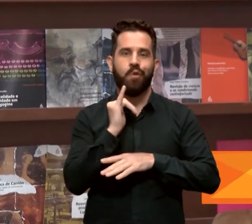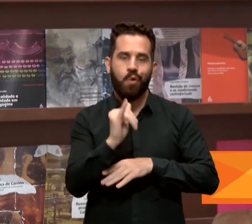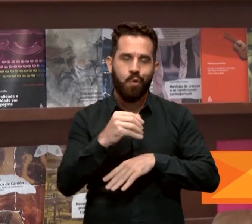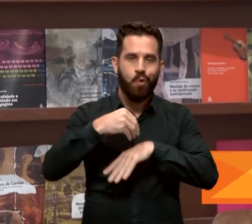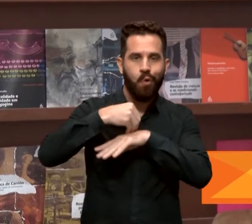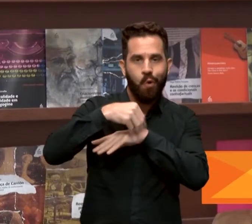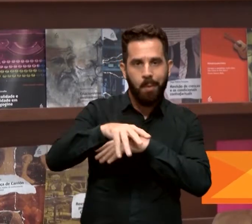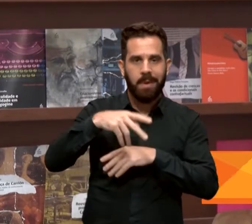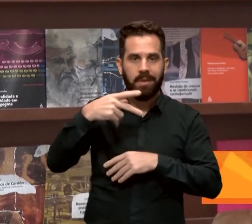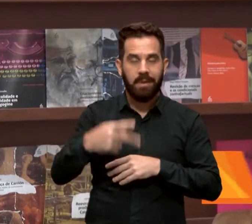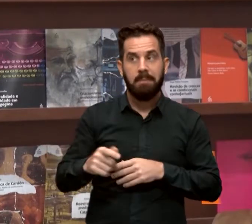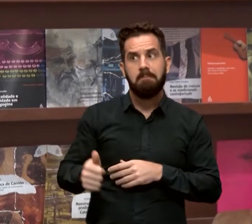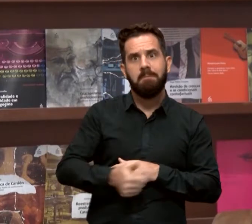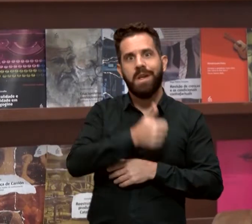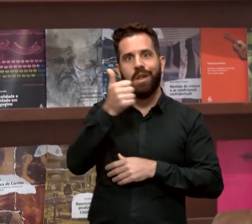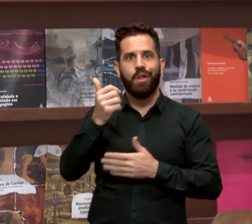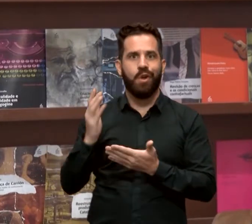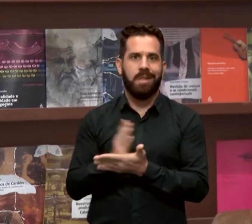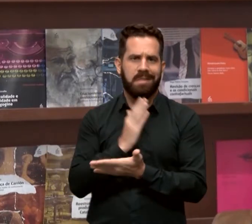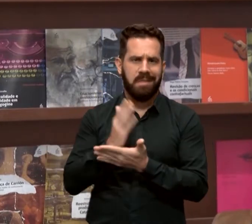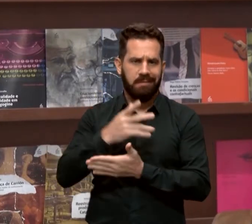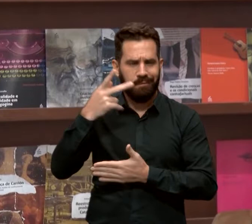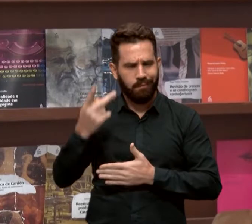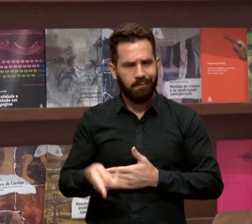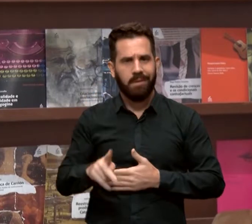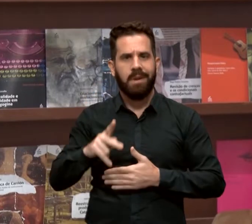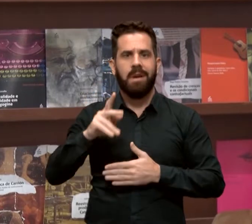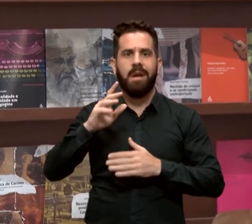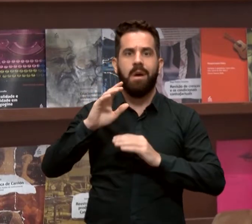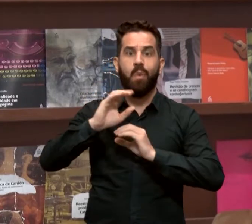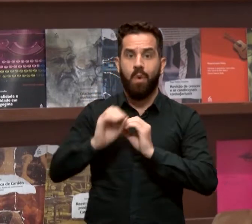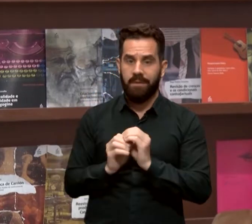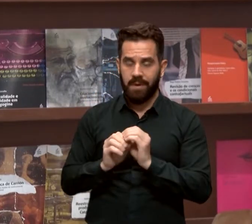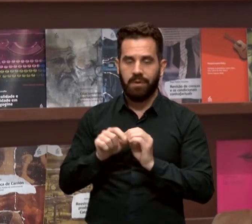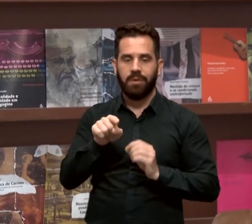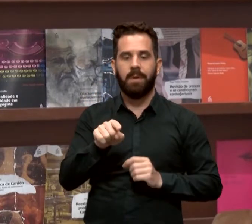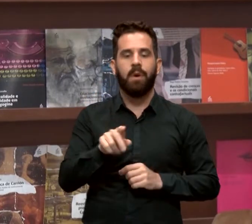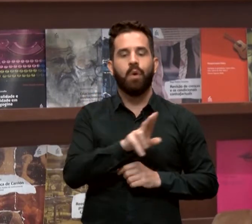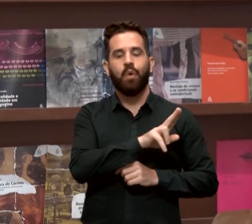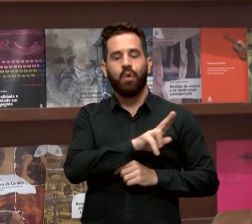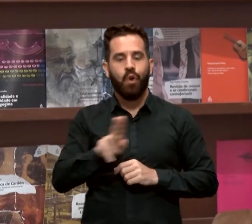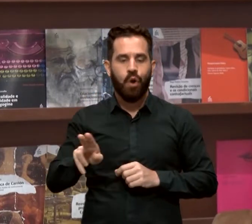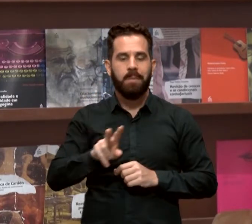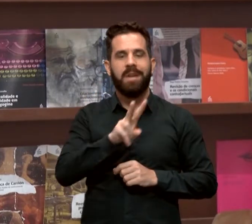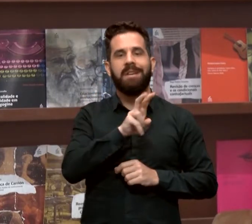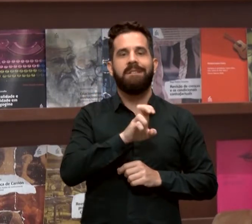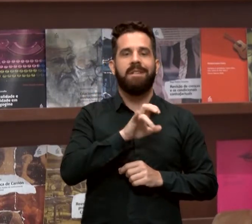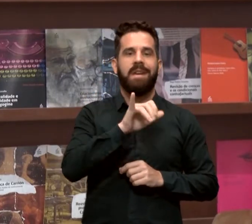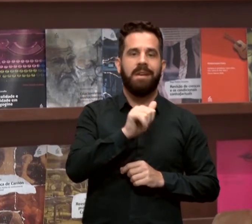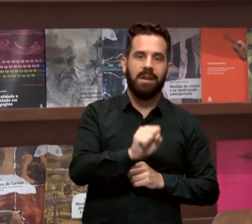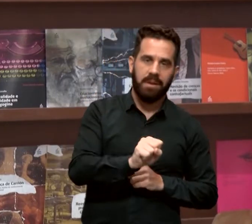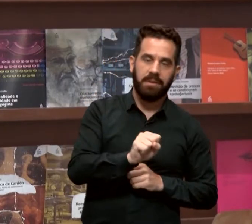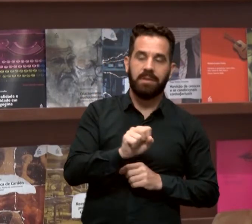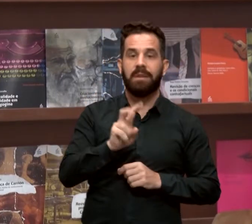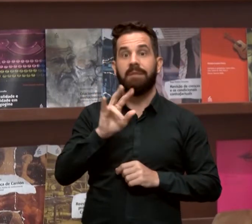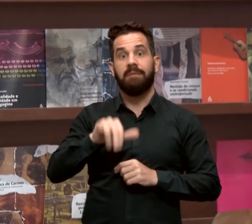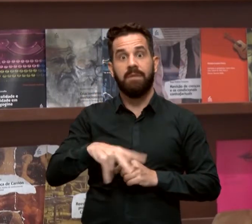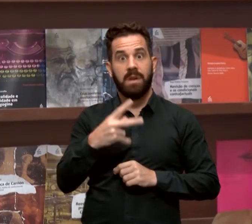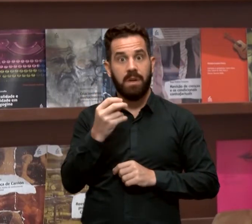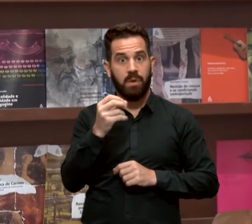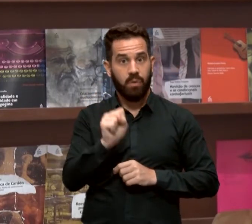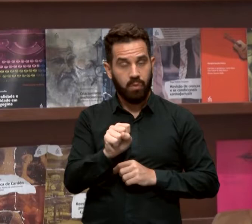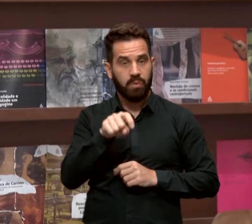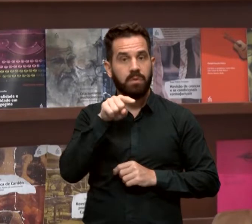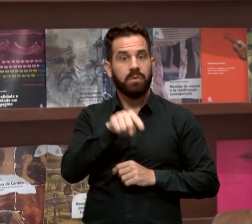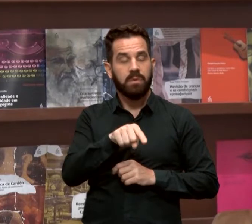publicados pela editora UFG. Para a criação do romance Veias e Vinhos, o autor partiu de uma chacina que abalou